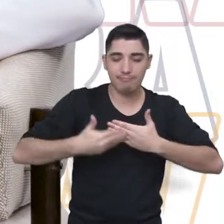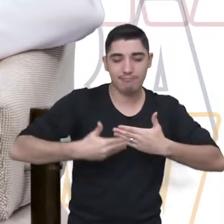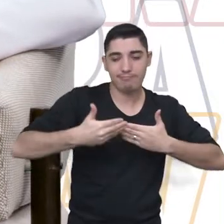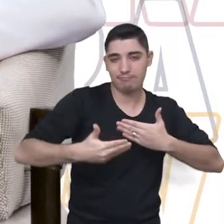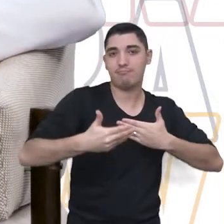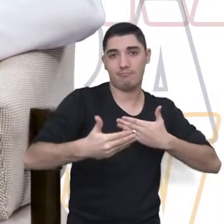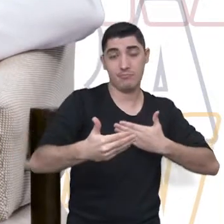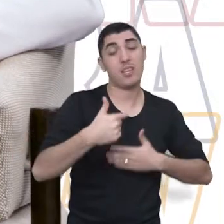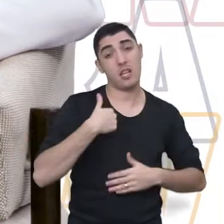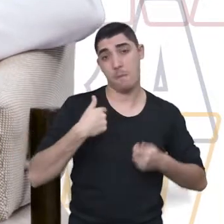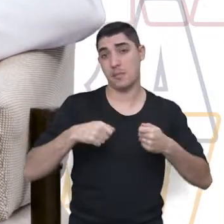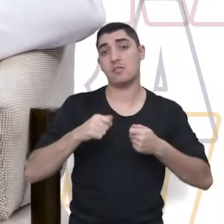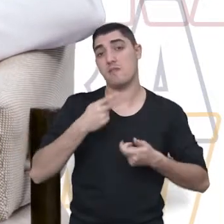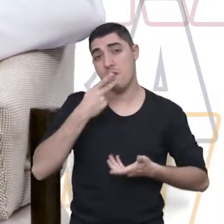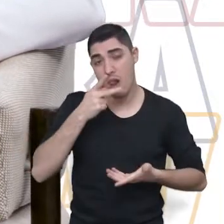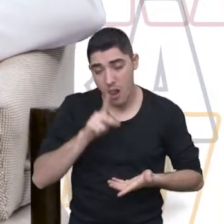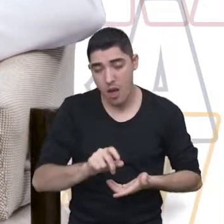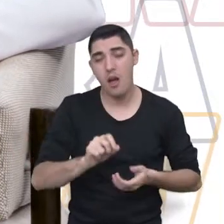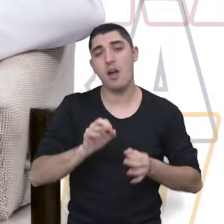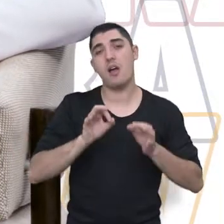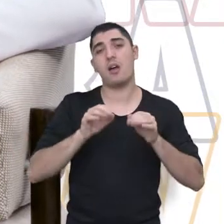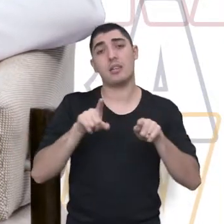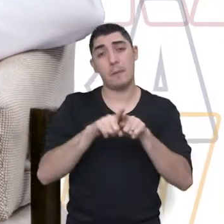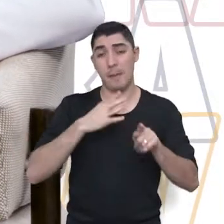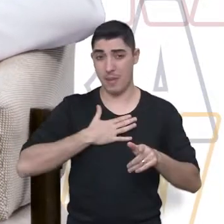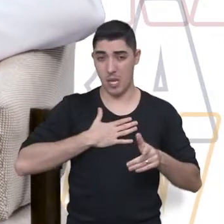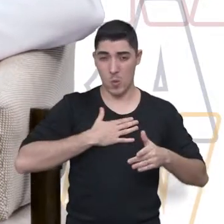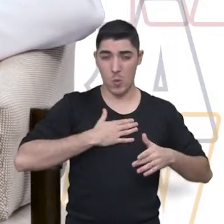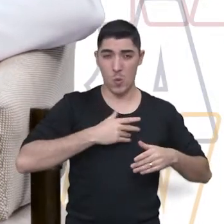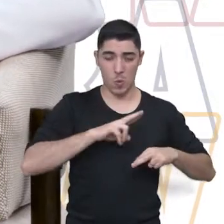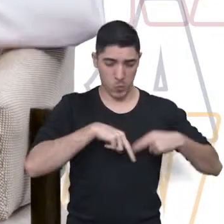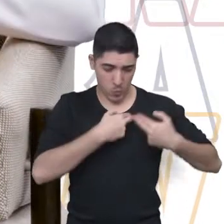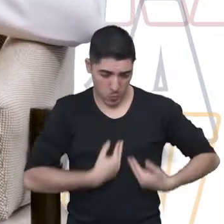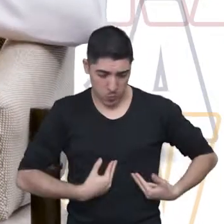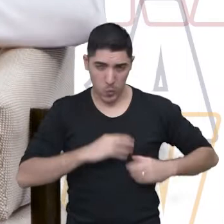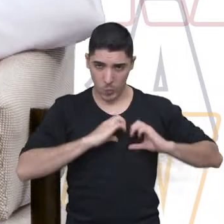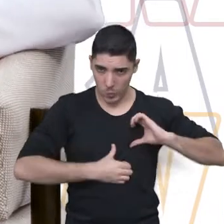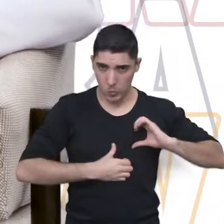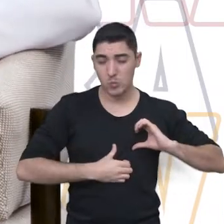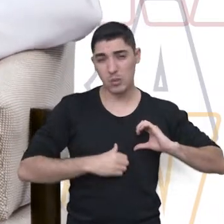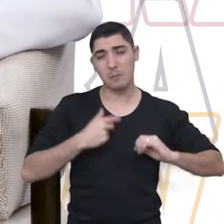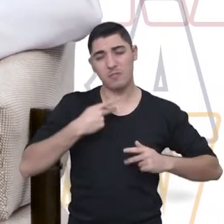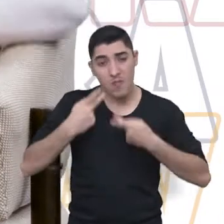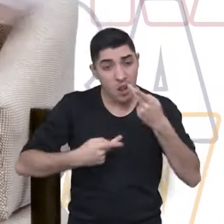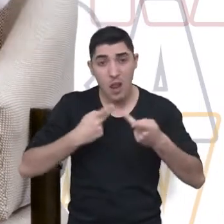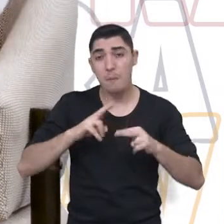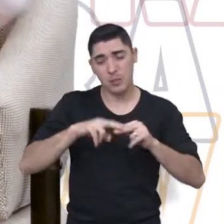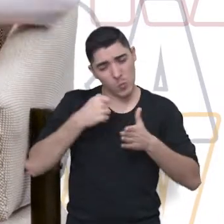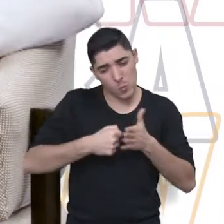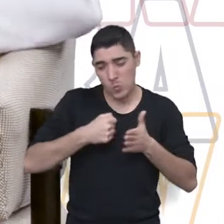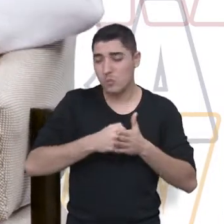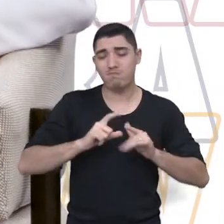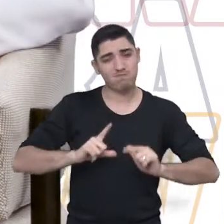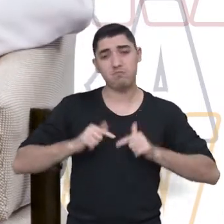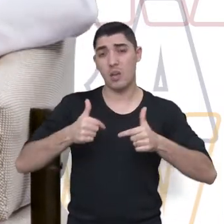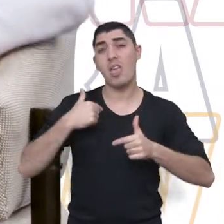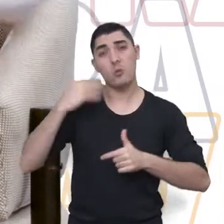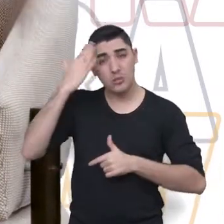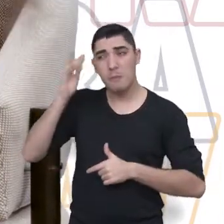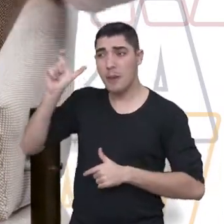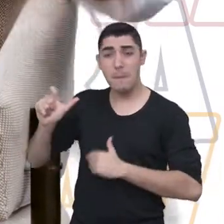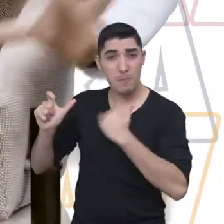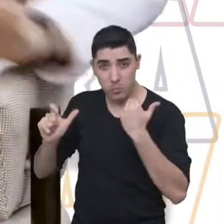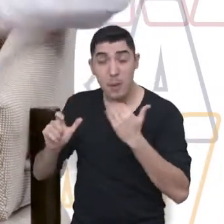eu preciso falar, eu preciso trabalhar esse meu luto até eu entender o meu vazio. Porque quem eu perdi, eu já sei.